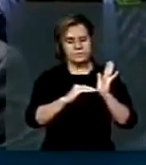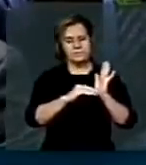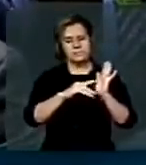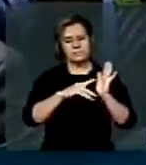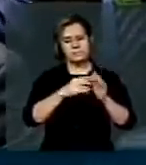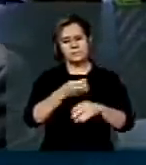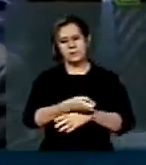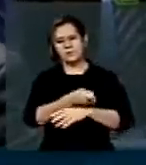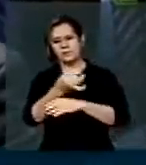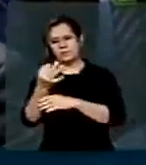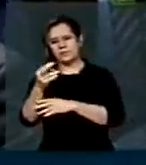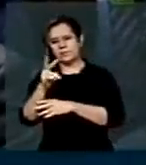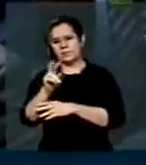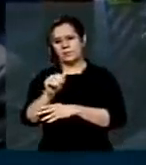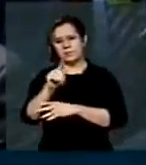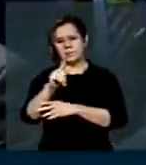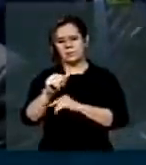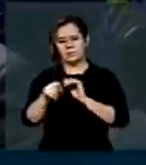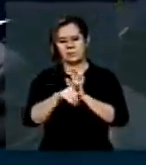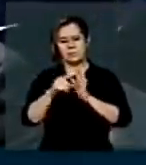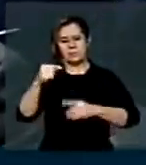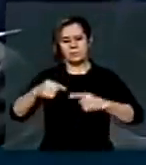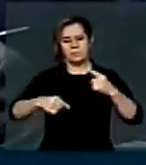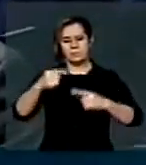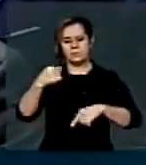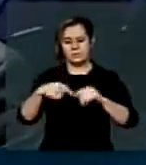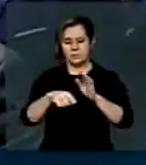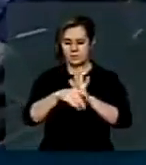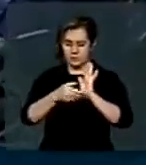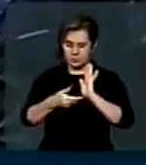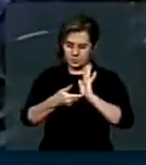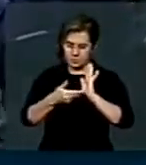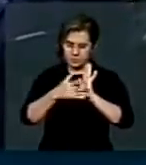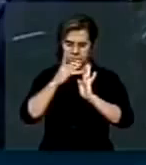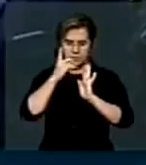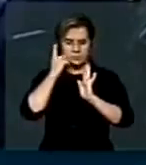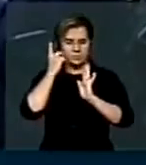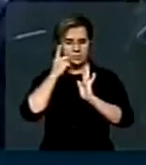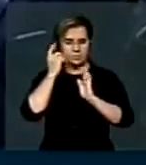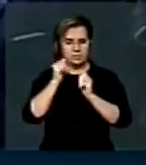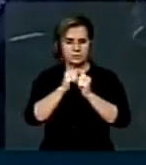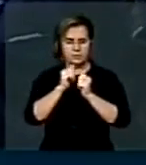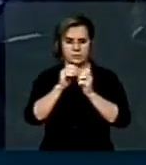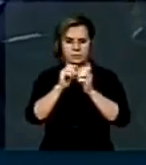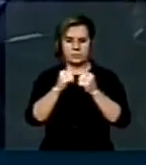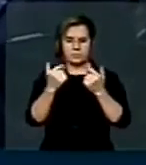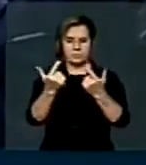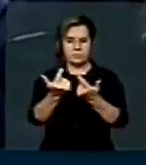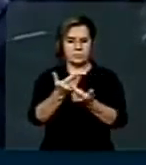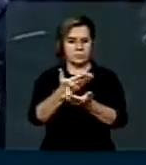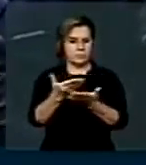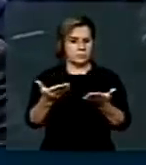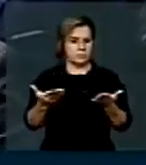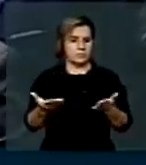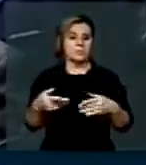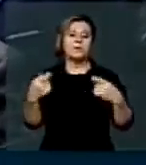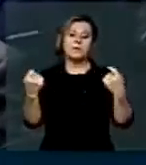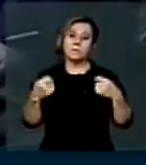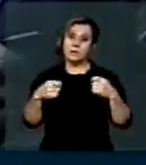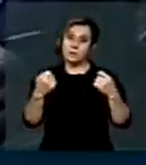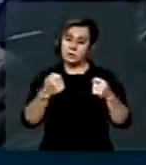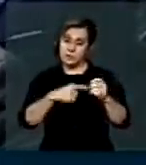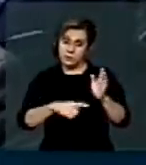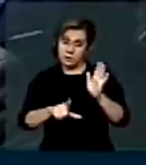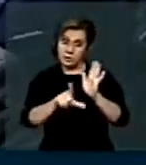distribuição de vagas em disputa para a Câmara, os deputados para as Assembleias Legislativas, precisa ter a